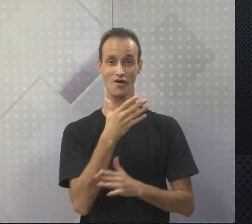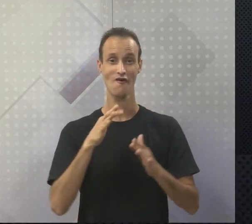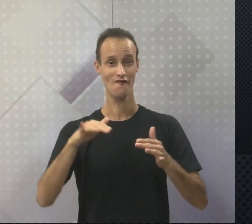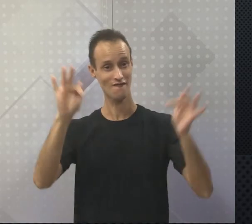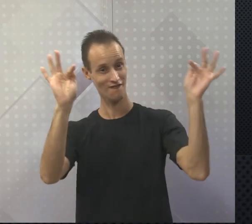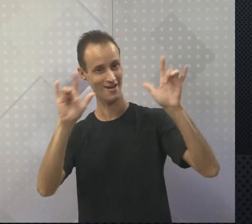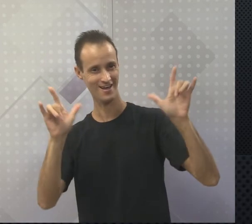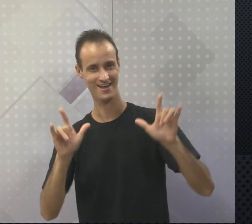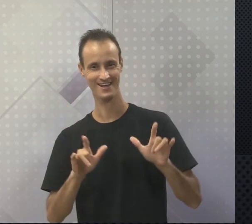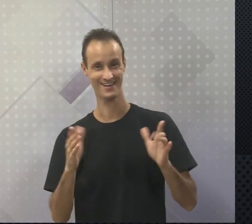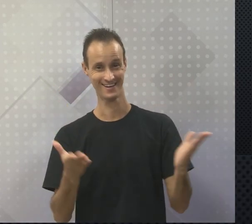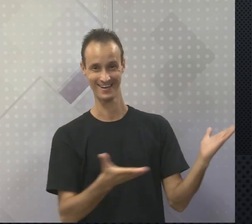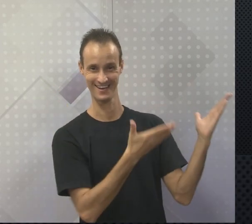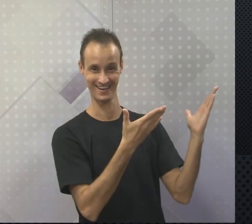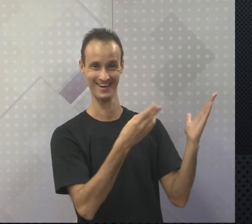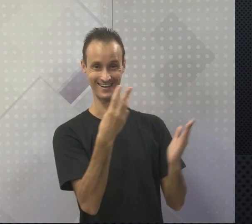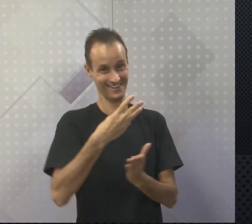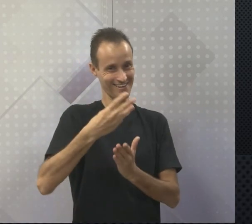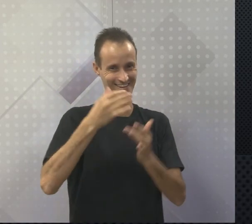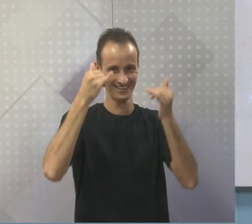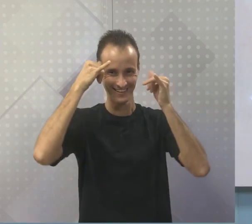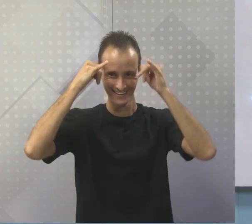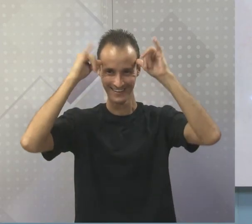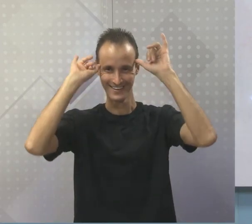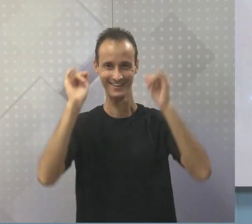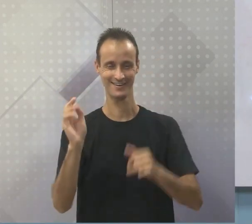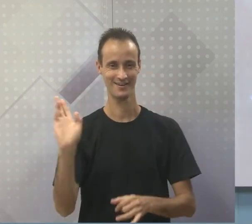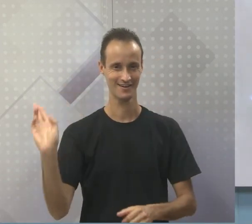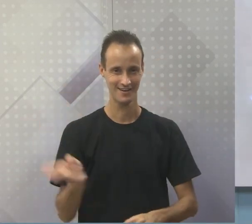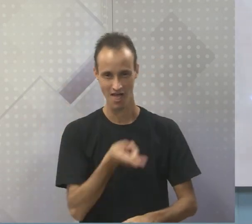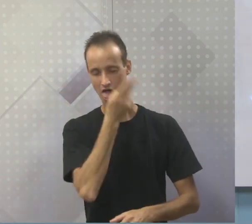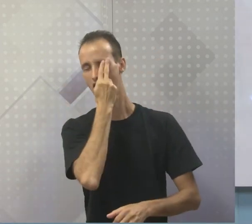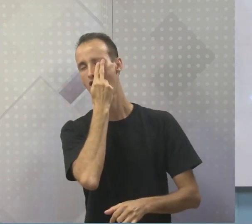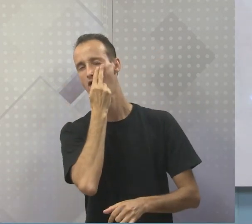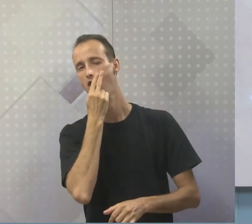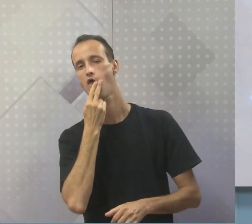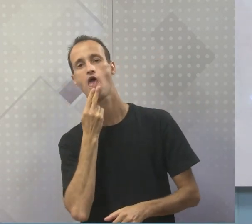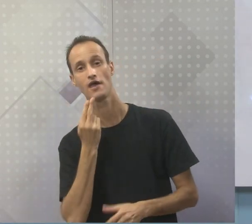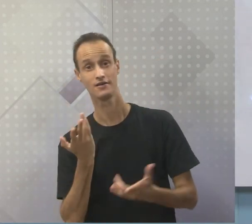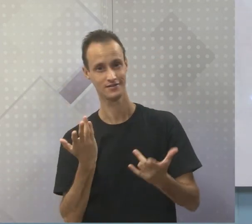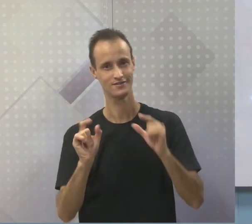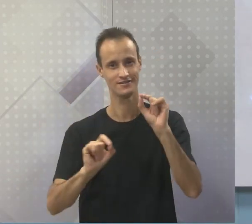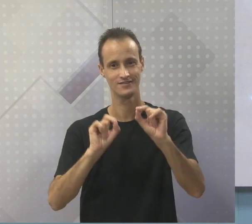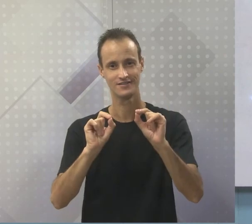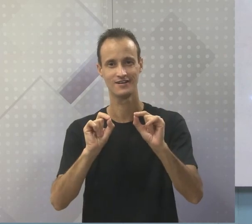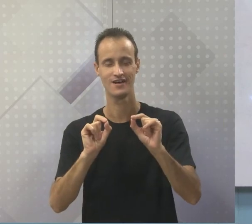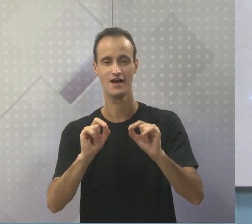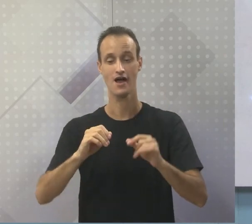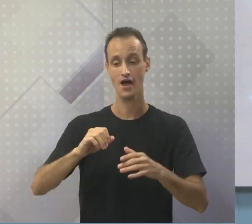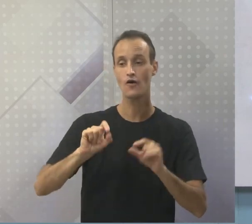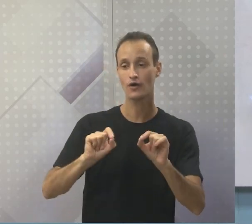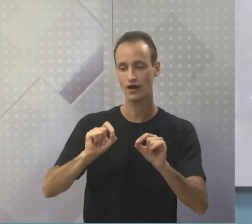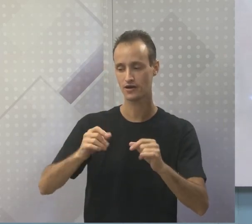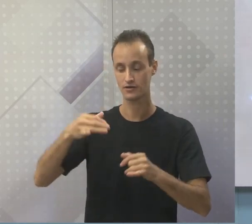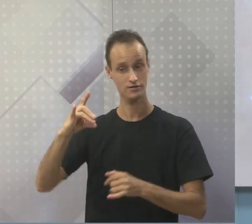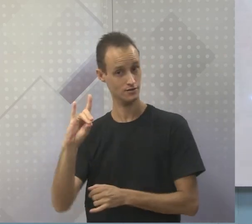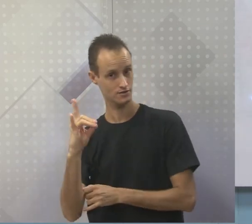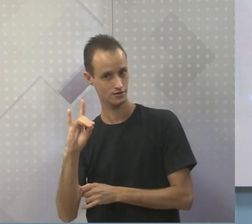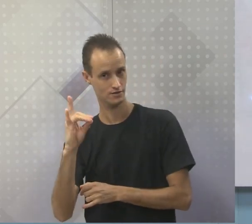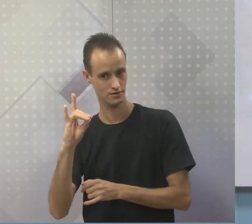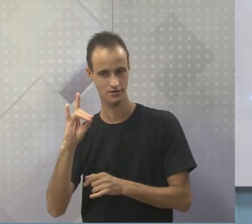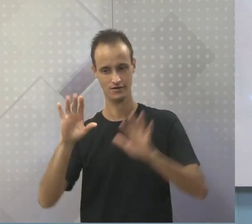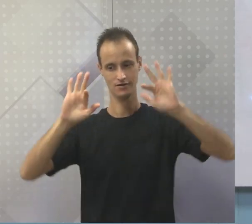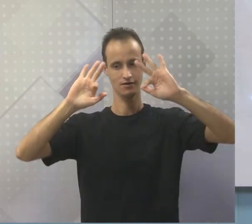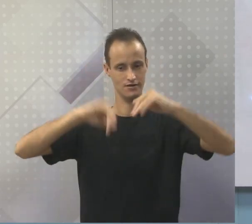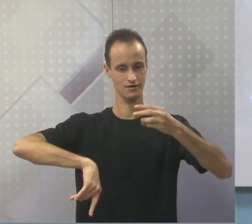feliz, trava na beleza do terceiro bezerrinho aí, ó. E aí, essa é a atividade da pecuária, finalizando